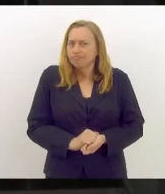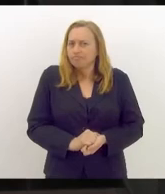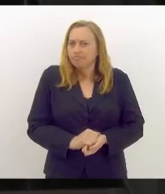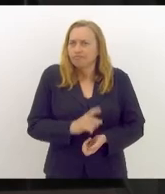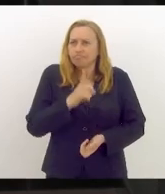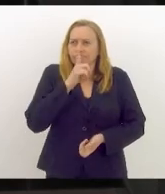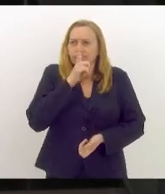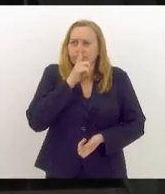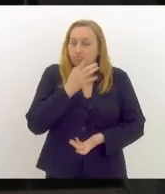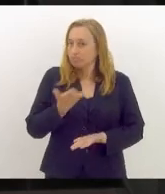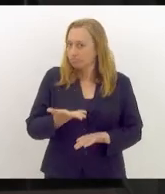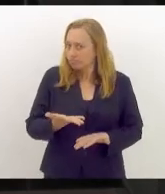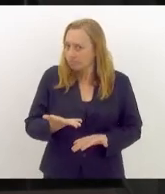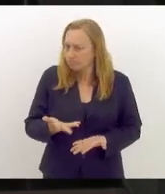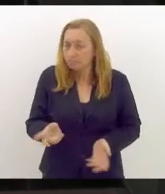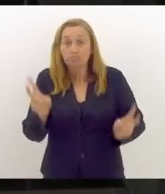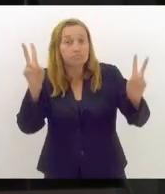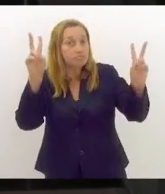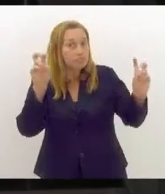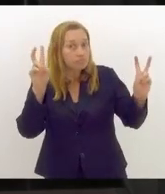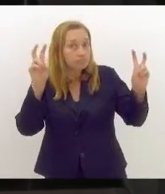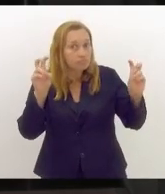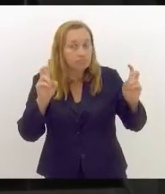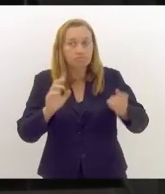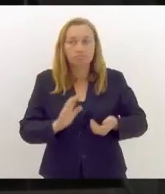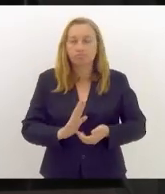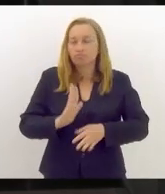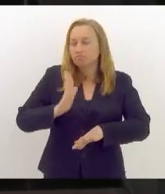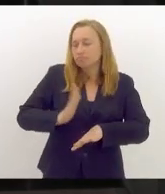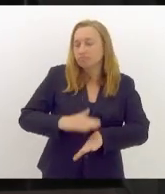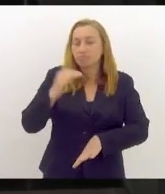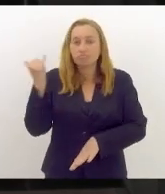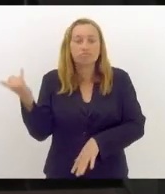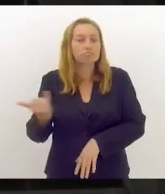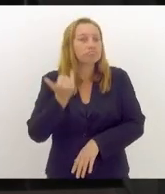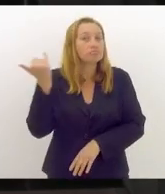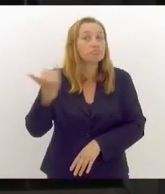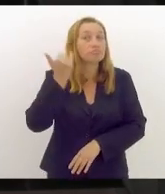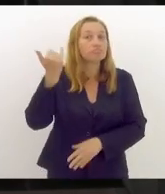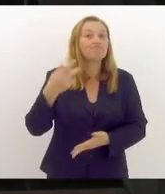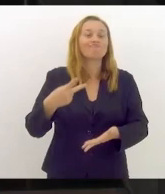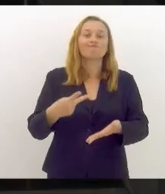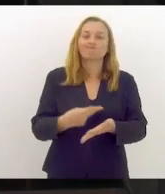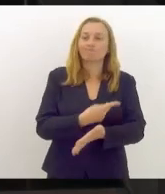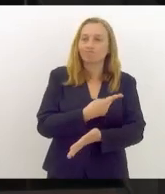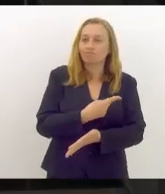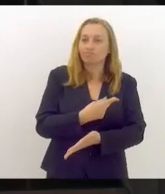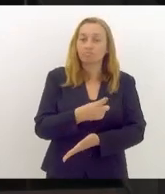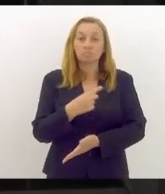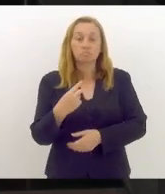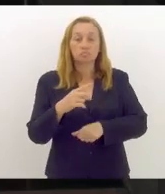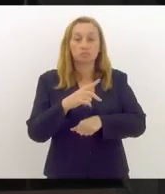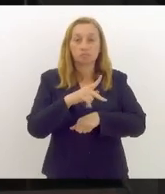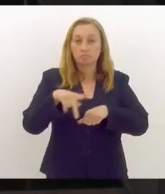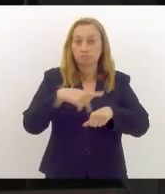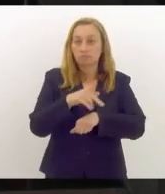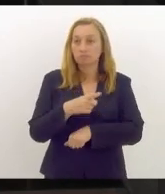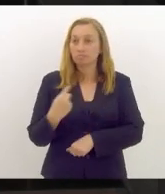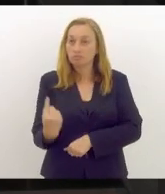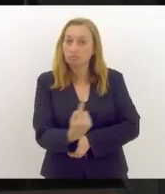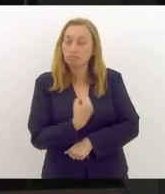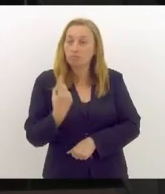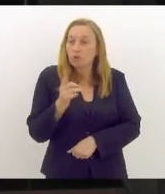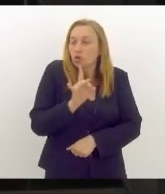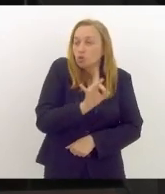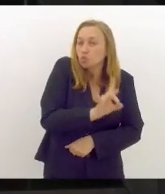sobre o fato mais importante que aconteceu no nosso país no